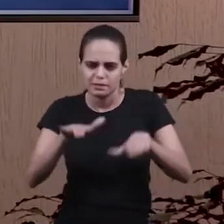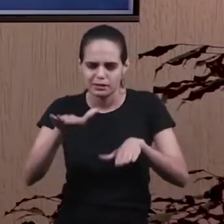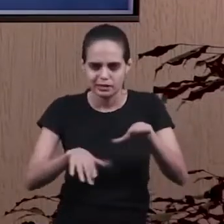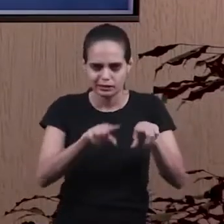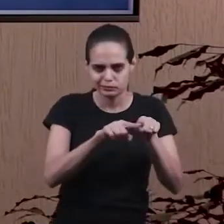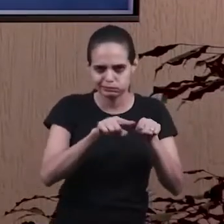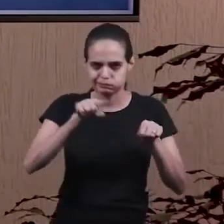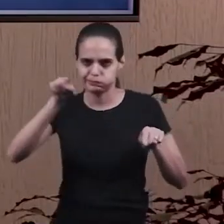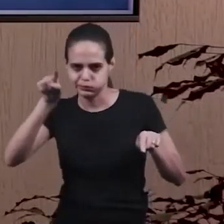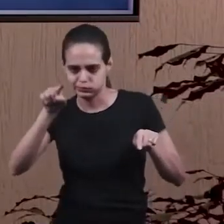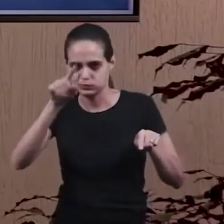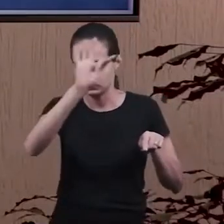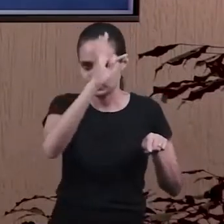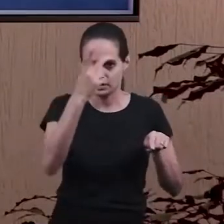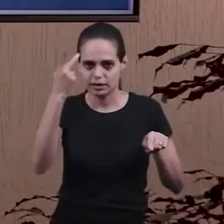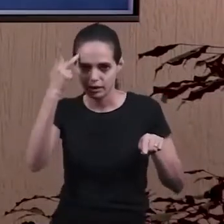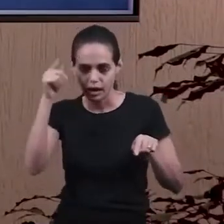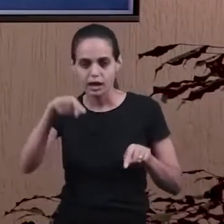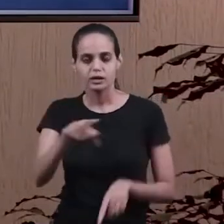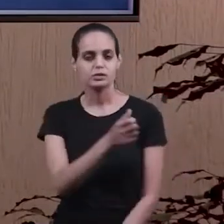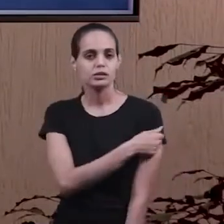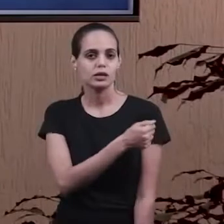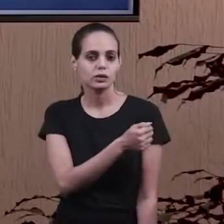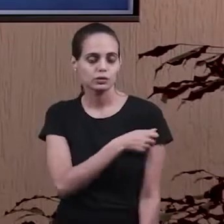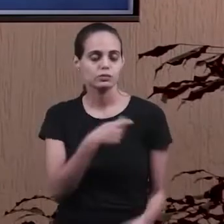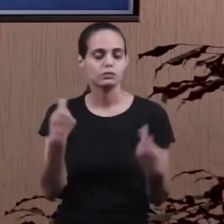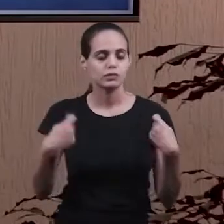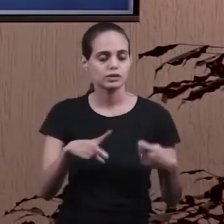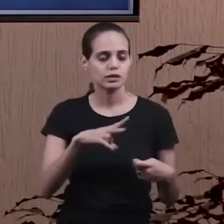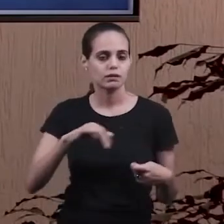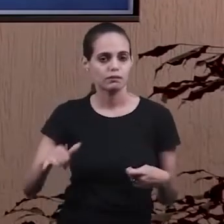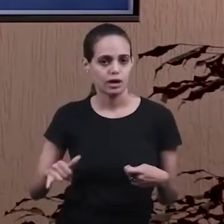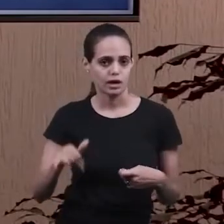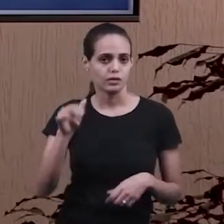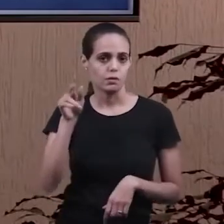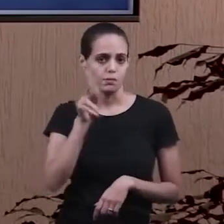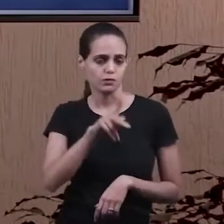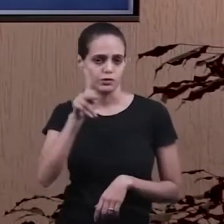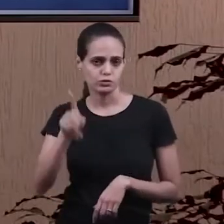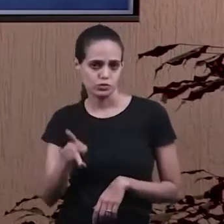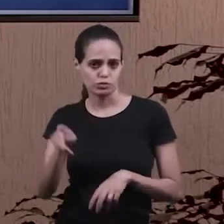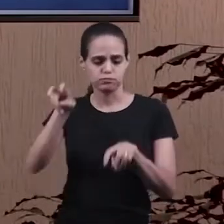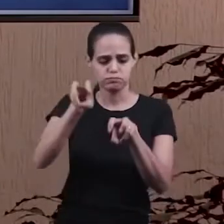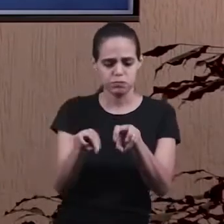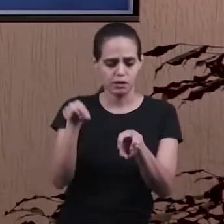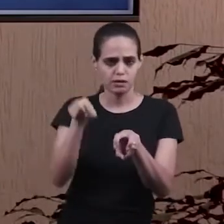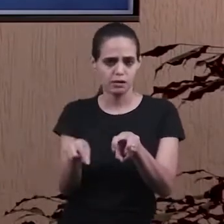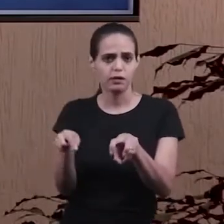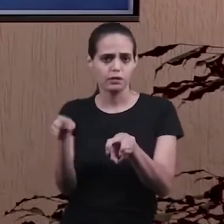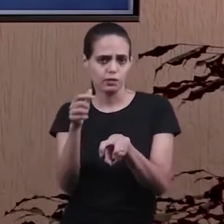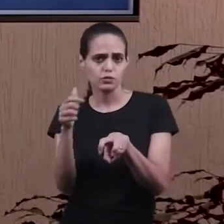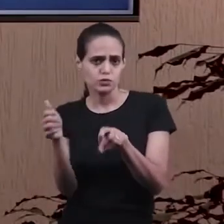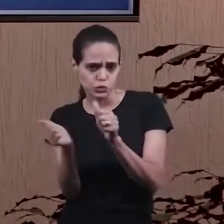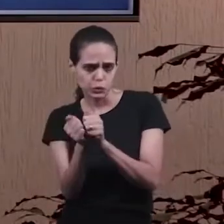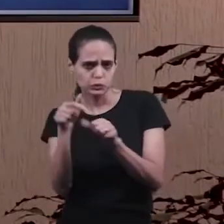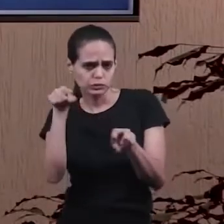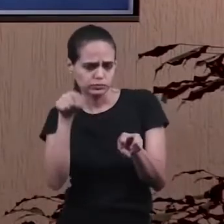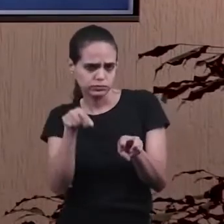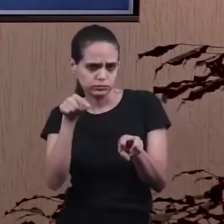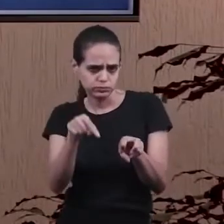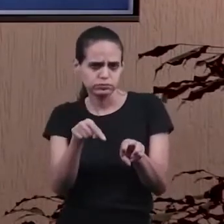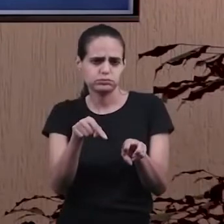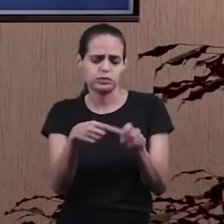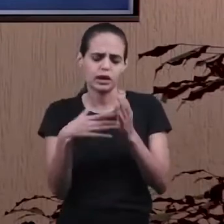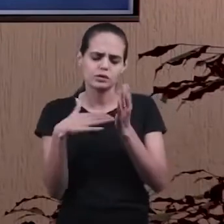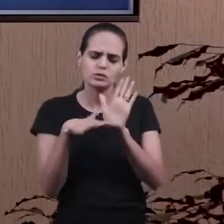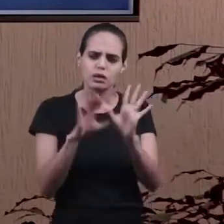TDAH, essa criança, esse aluno, vai precisar de um professor ao lado, para ajudá-lo na regulação, na regulação do